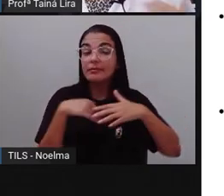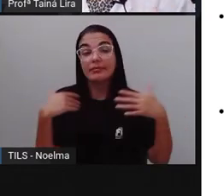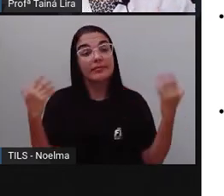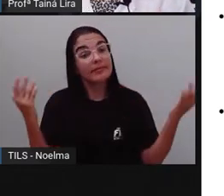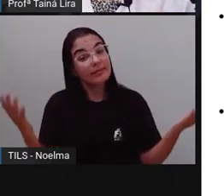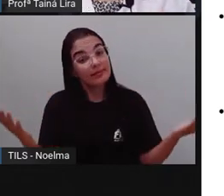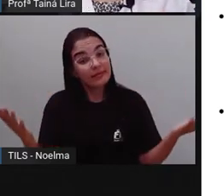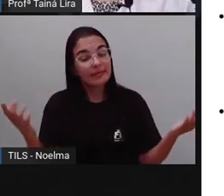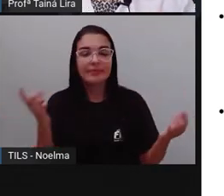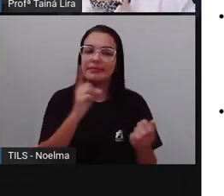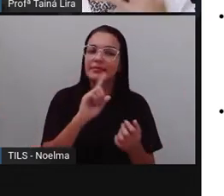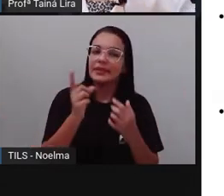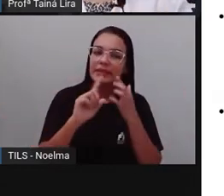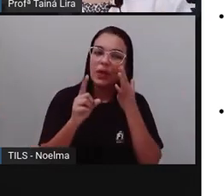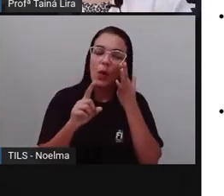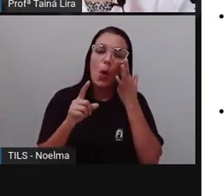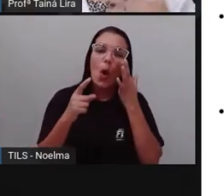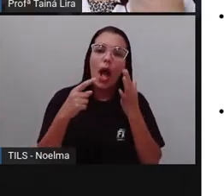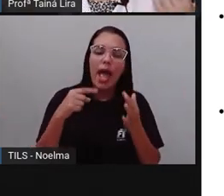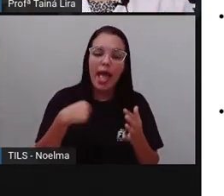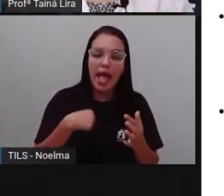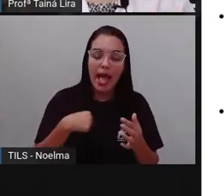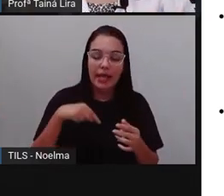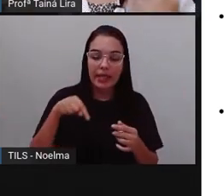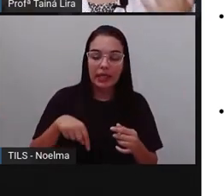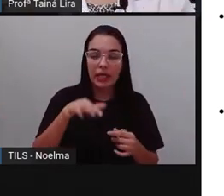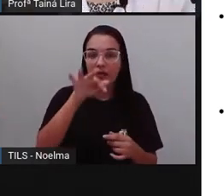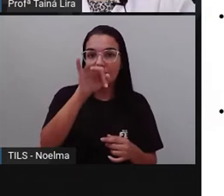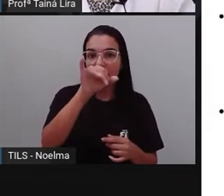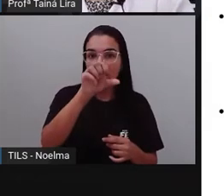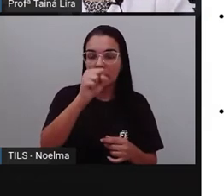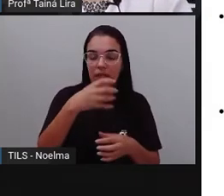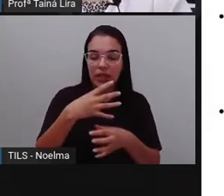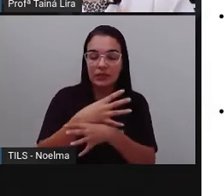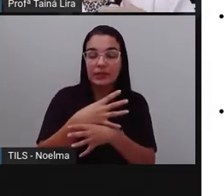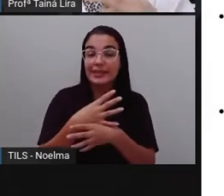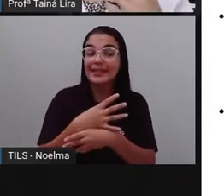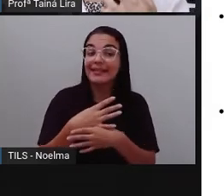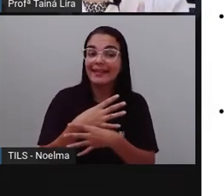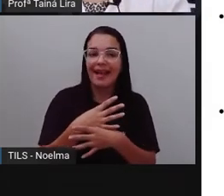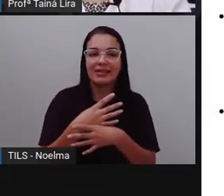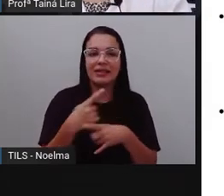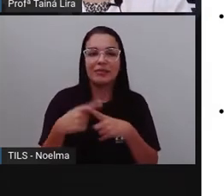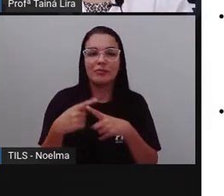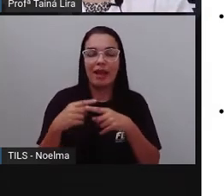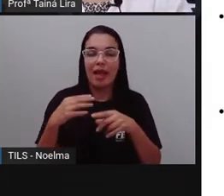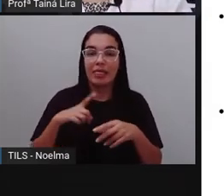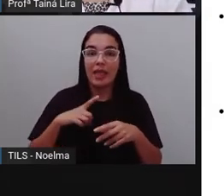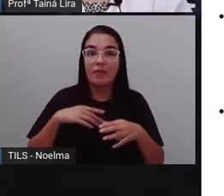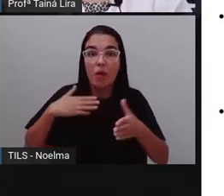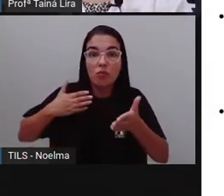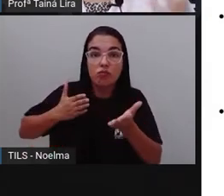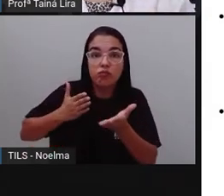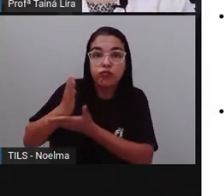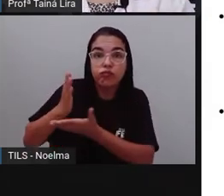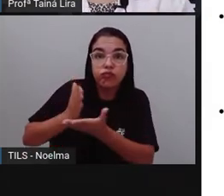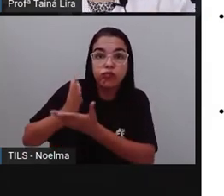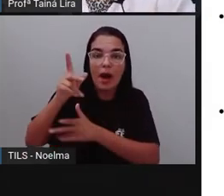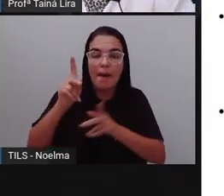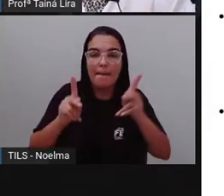Então, infelizmente não. Por quê, Pró? Porque nós sabemos que com o avanço aí, né, da população,